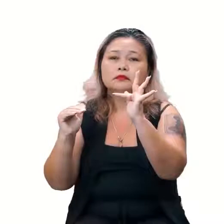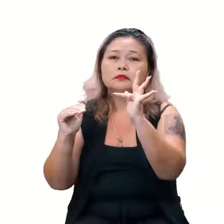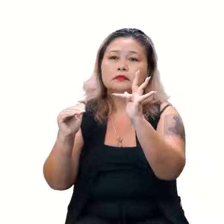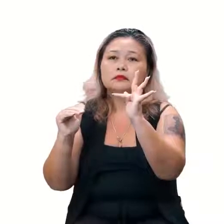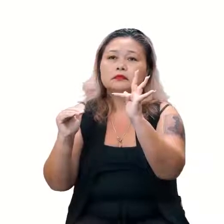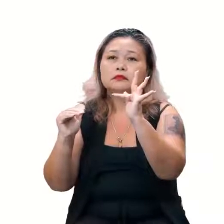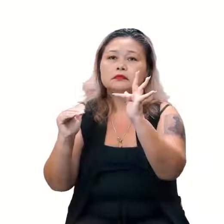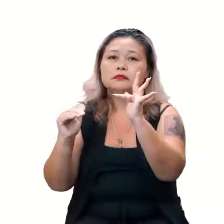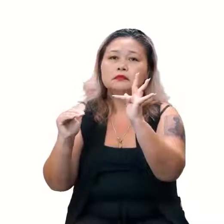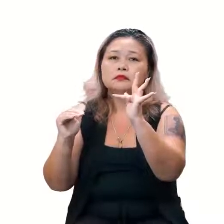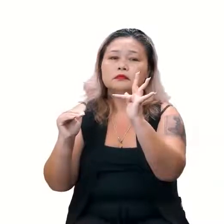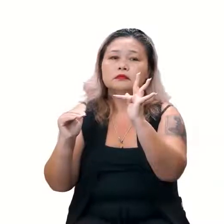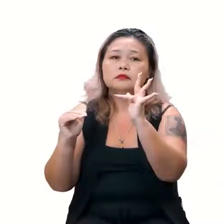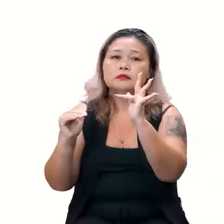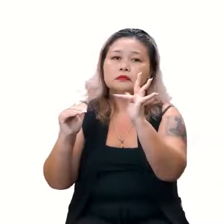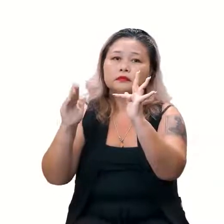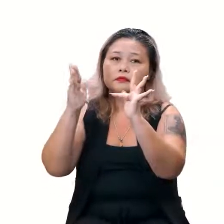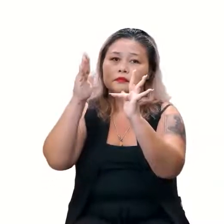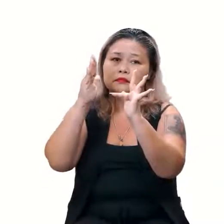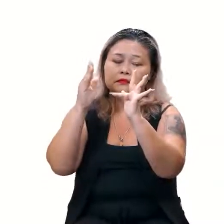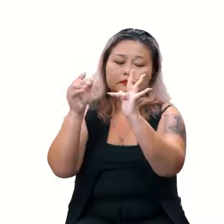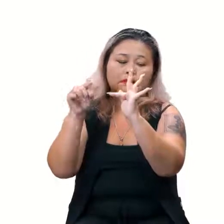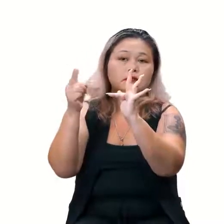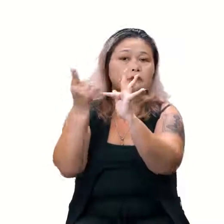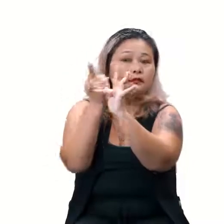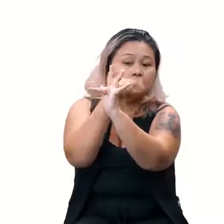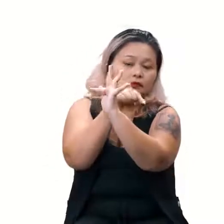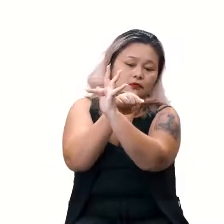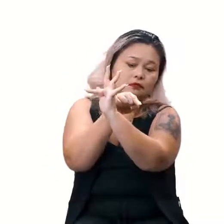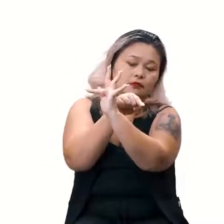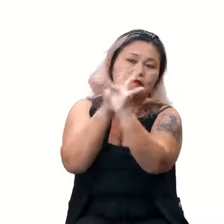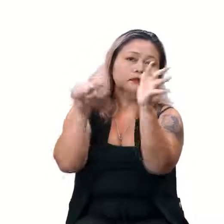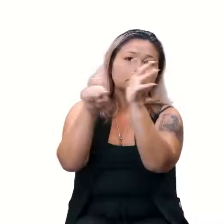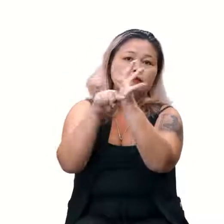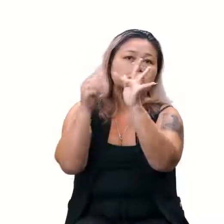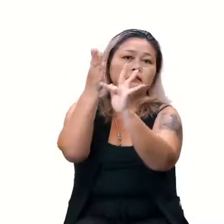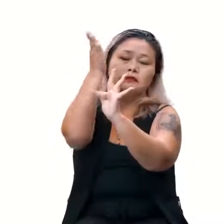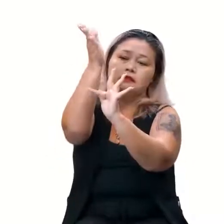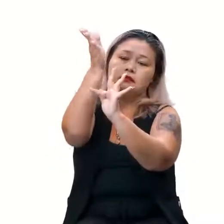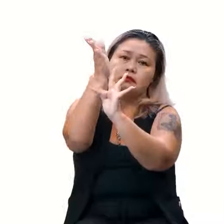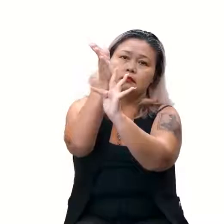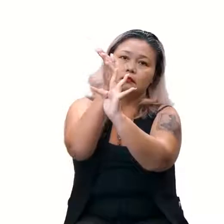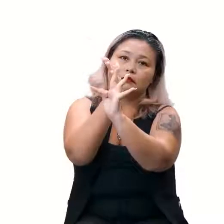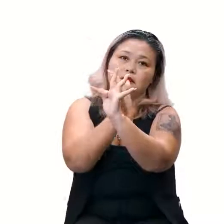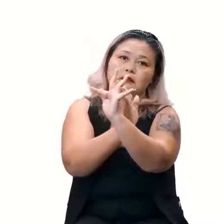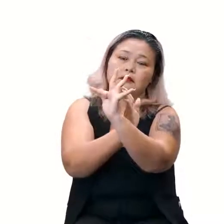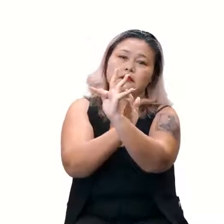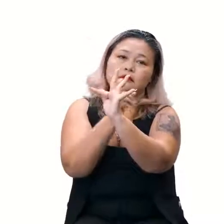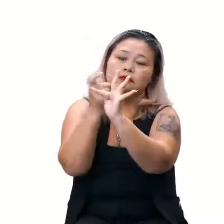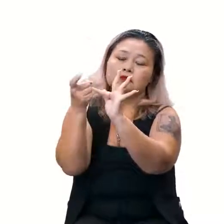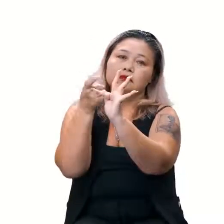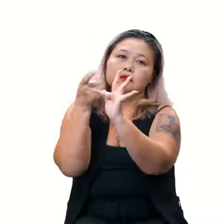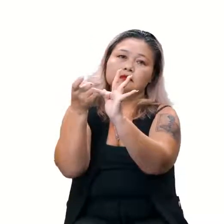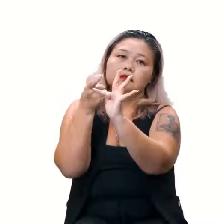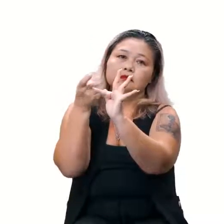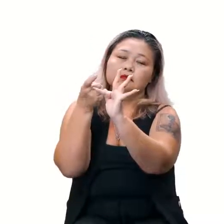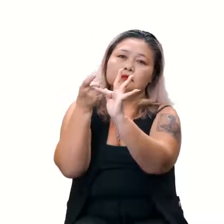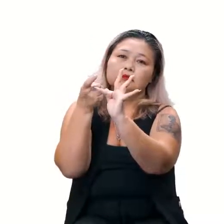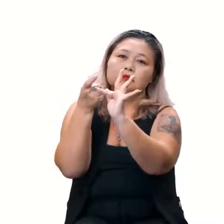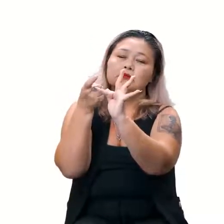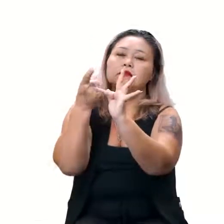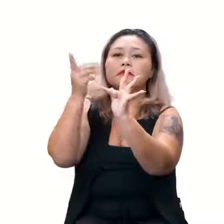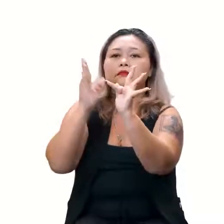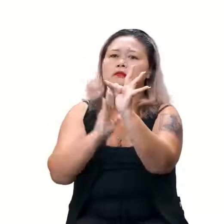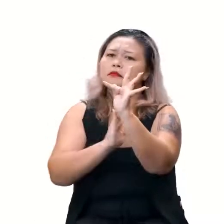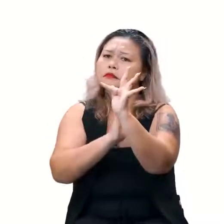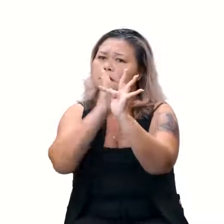3, aqui, ó, exatamente aqui, cortou o meu eixo X. Ah, mas ela é crescente ou decrescente? A